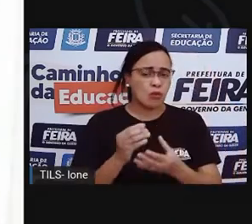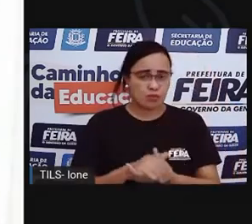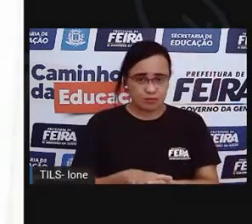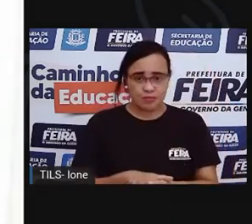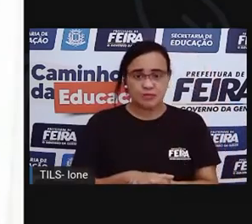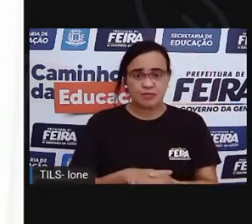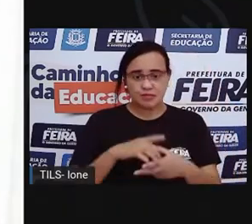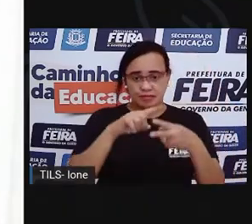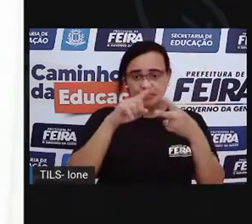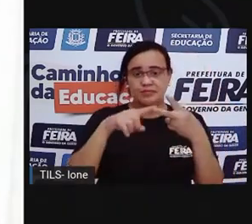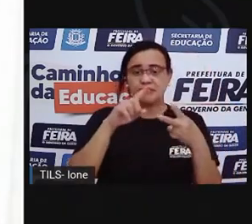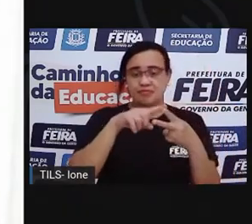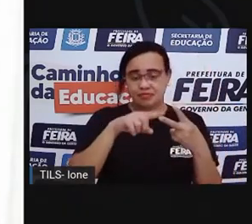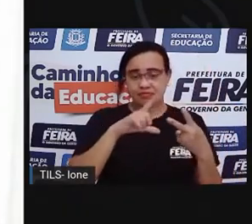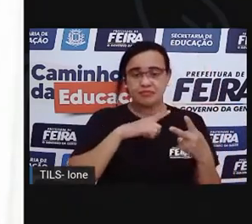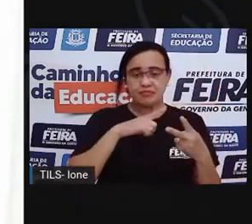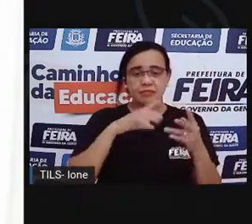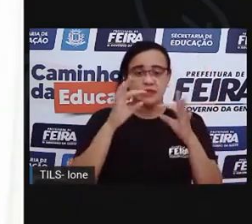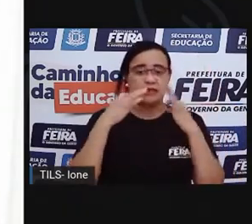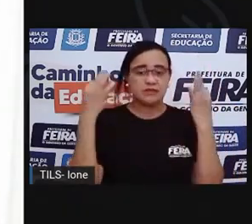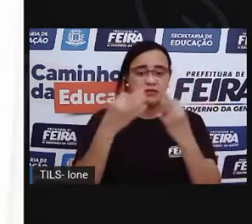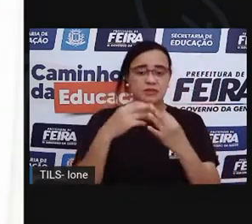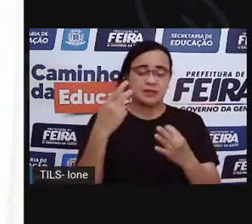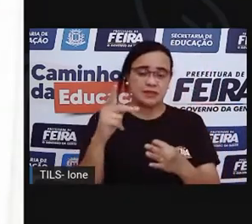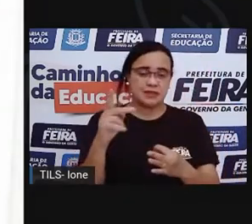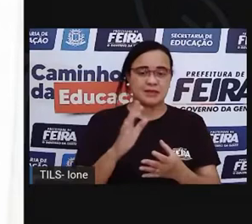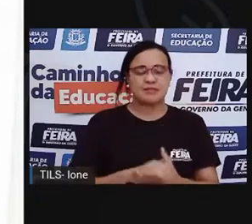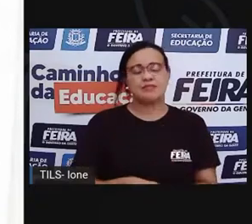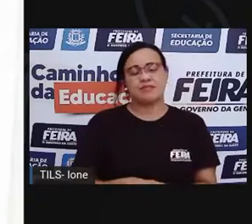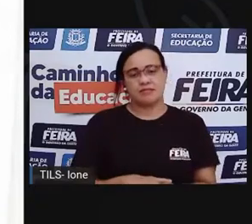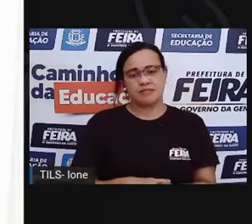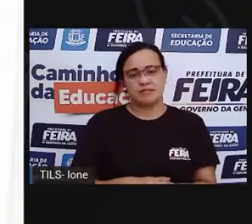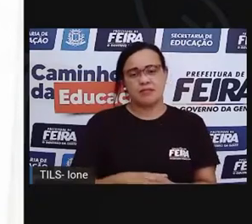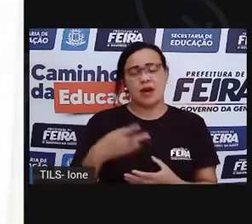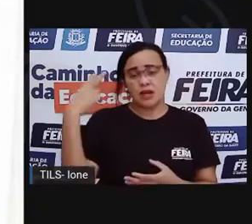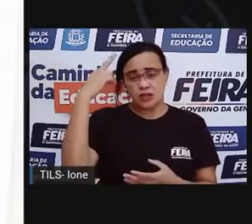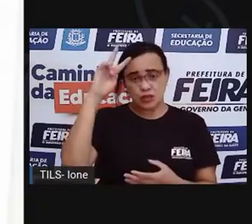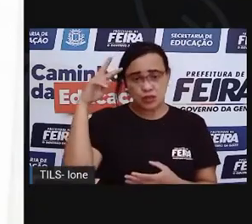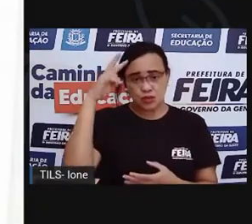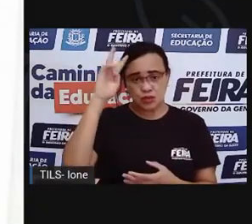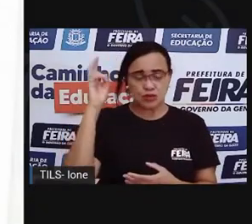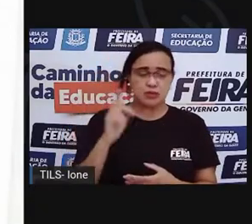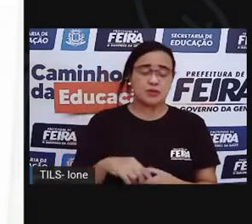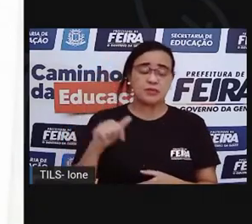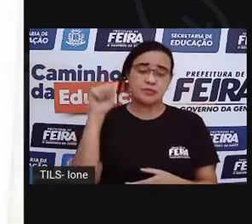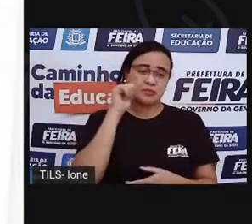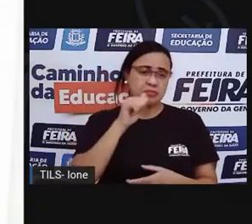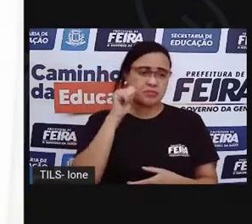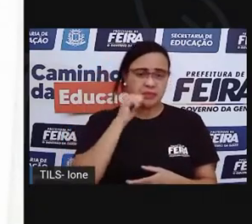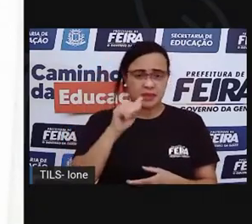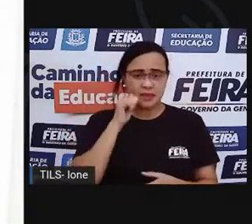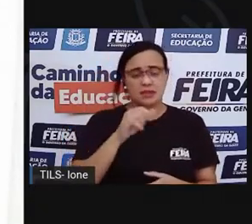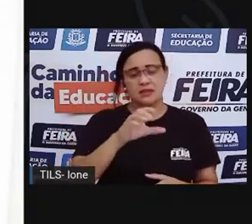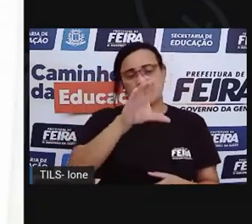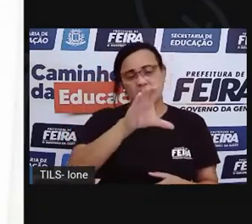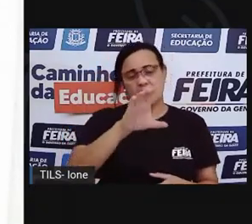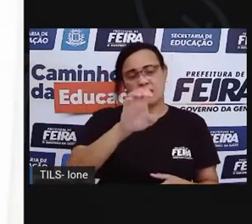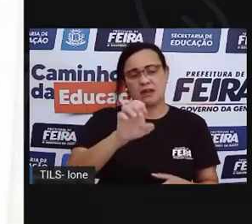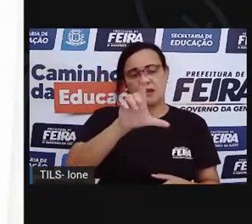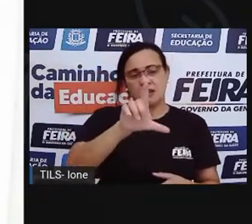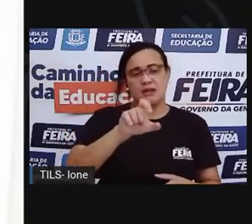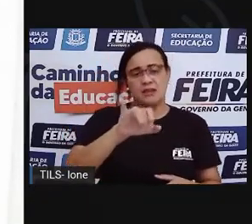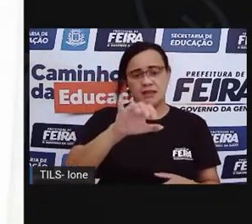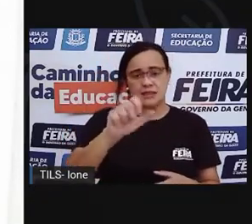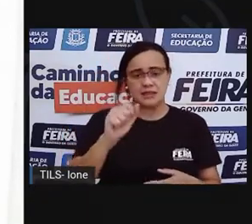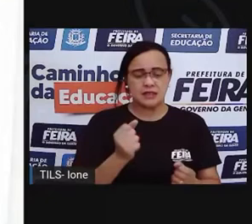Vamos lá. Cecília acordou e sentiu algo muito quadrado em cima dos ombros.